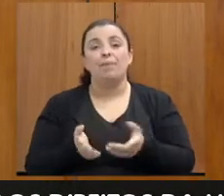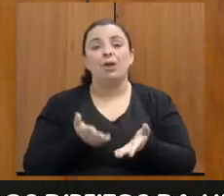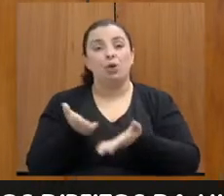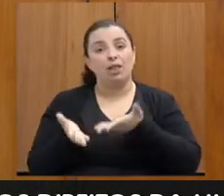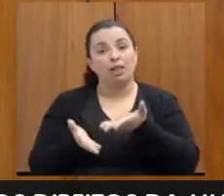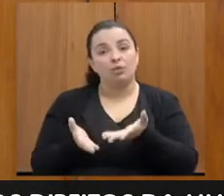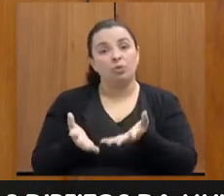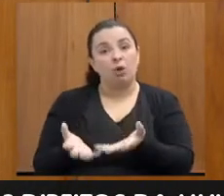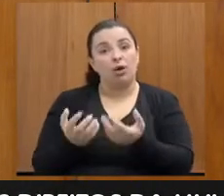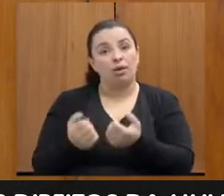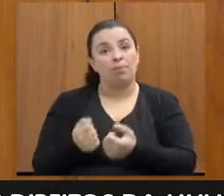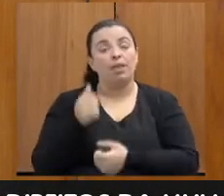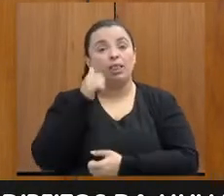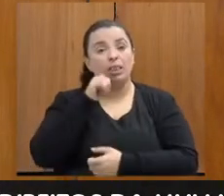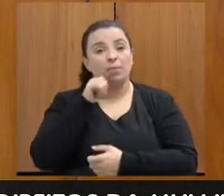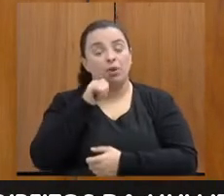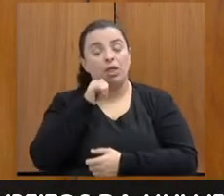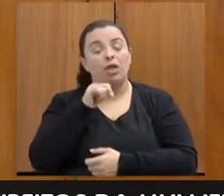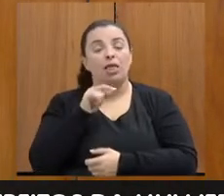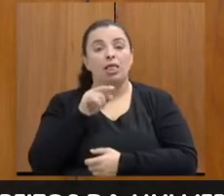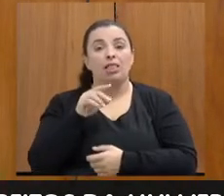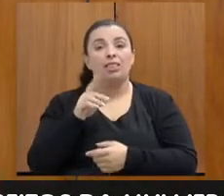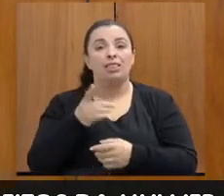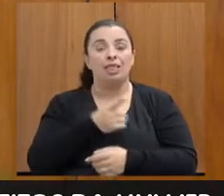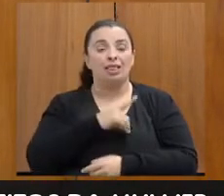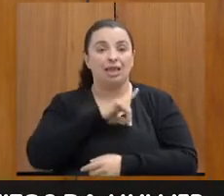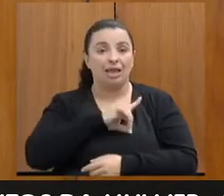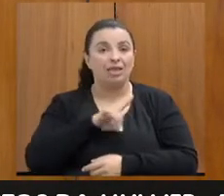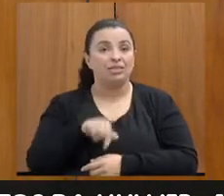na delegacia? Alguma... Na verdade,